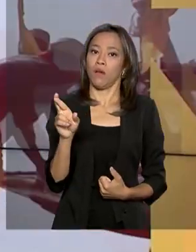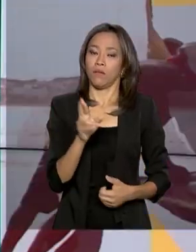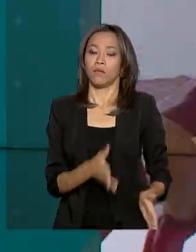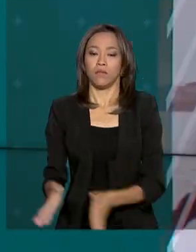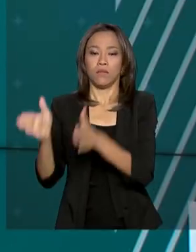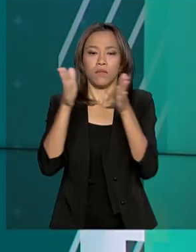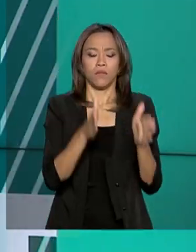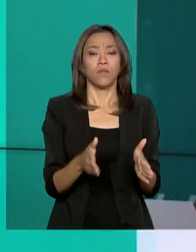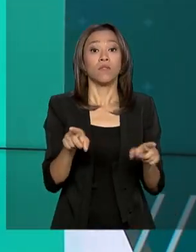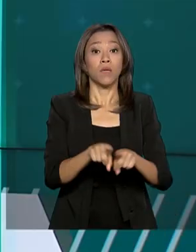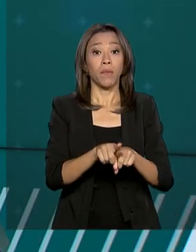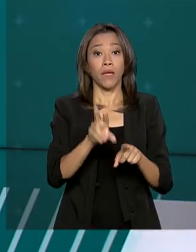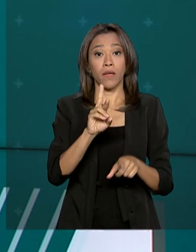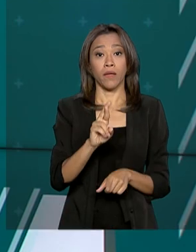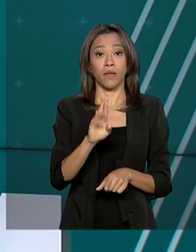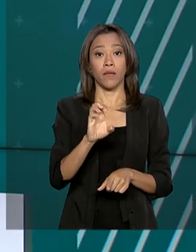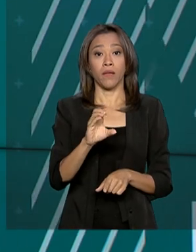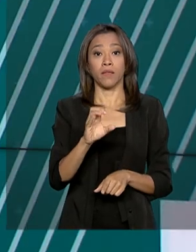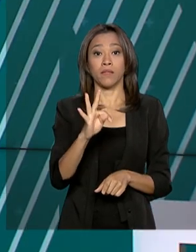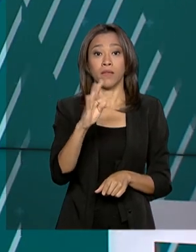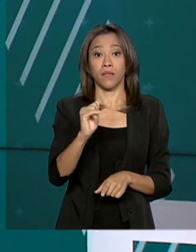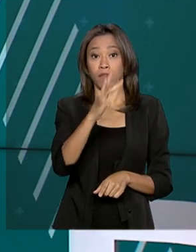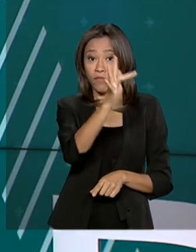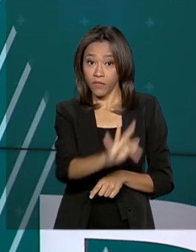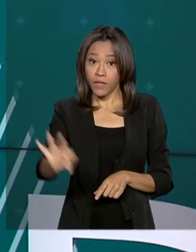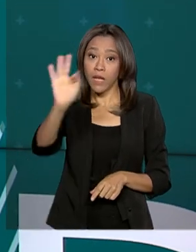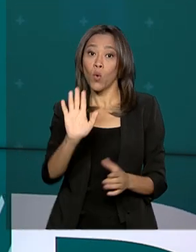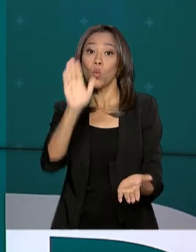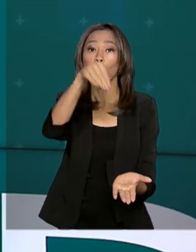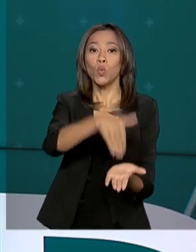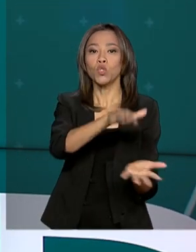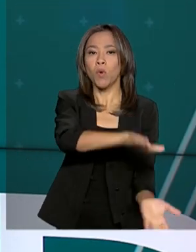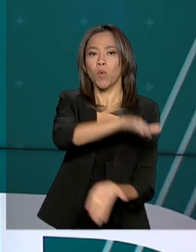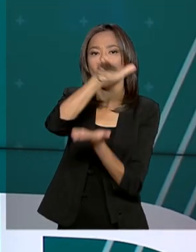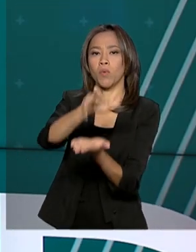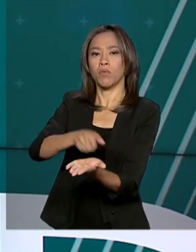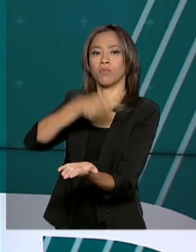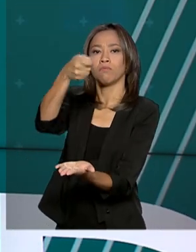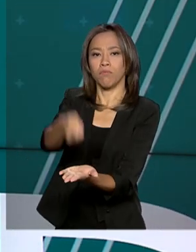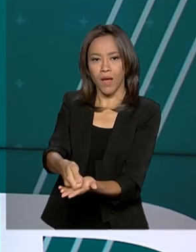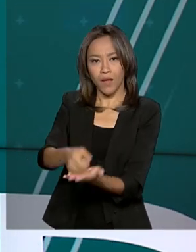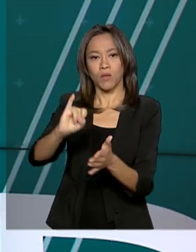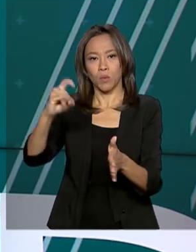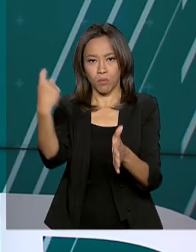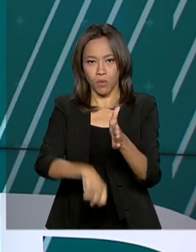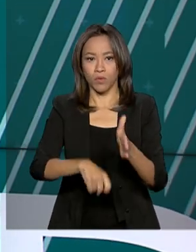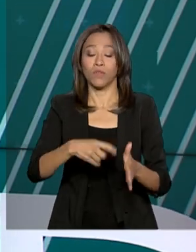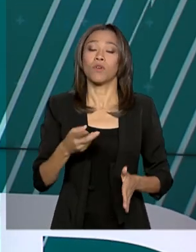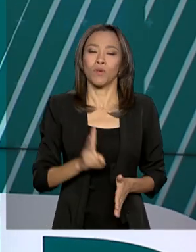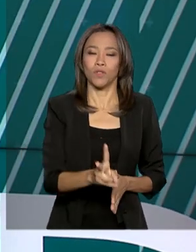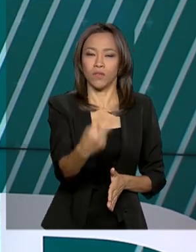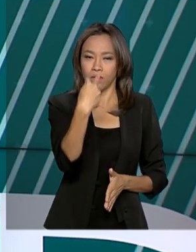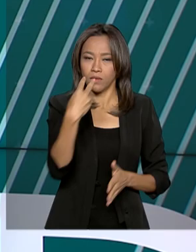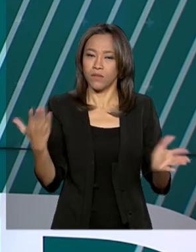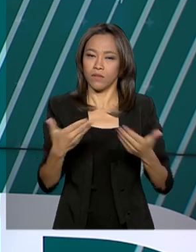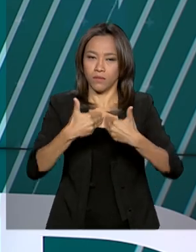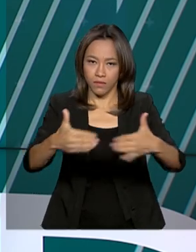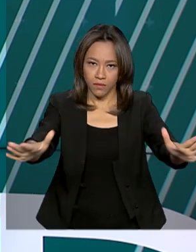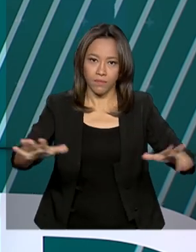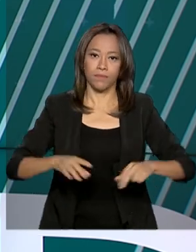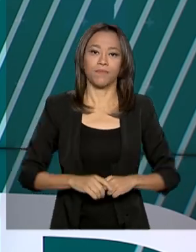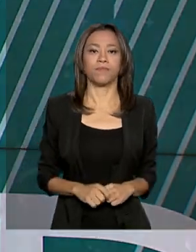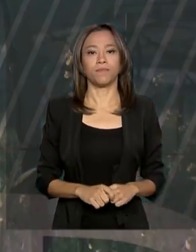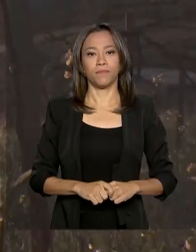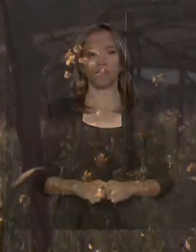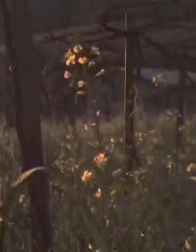E veja também, Receita Federal paga hoje o último lote de restituição do imposto de renda. Fique com a gente, o Brasil em dia já está no